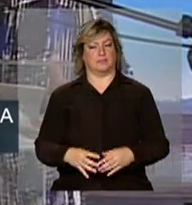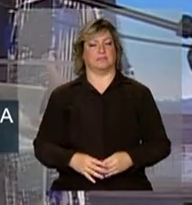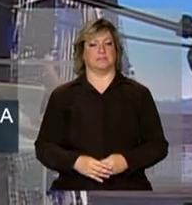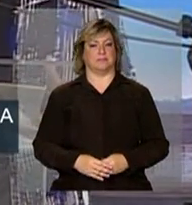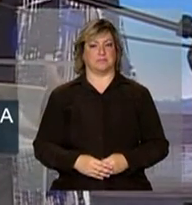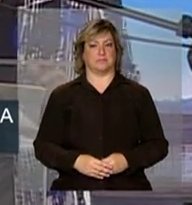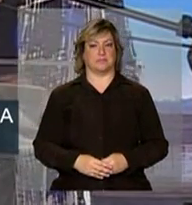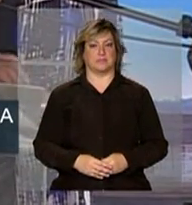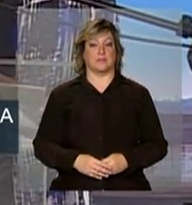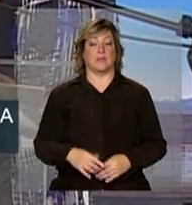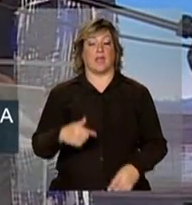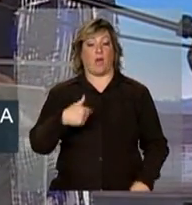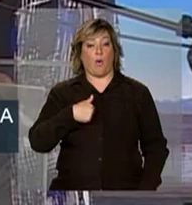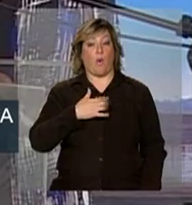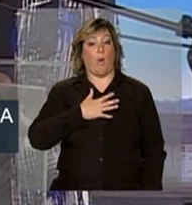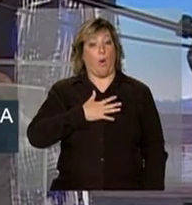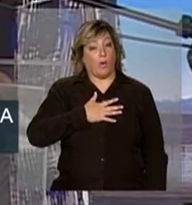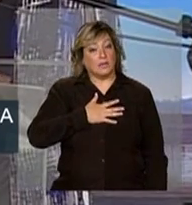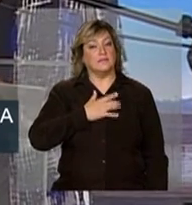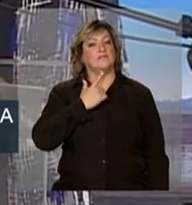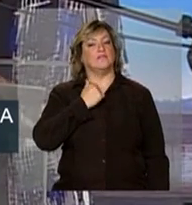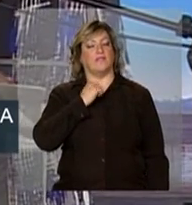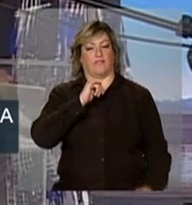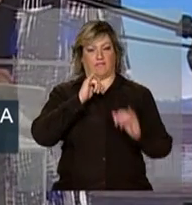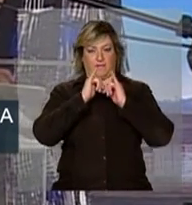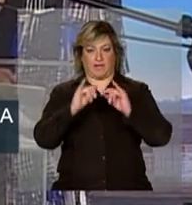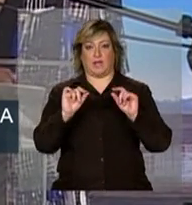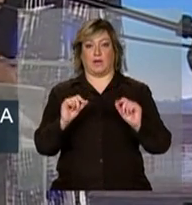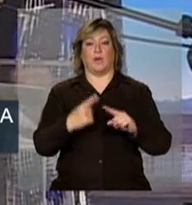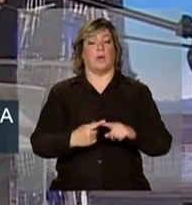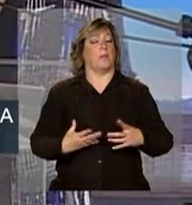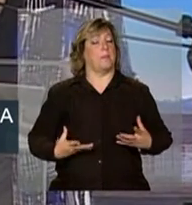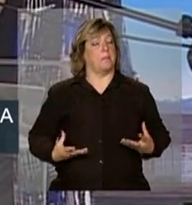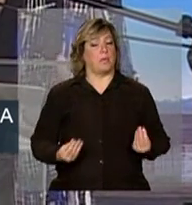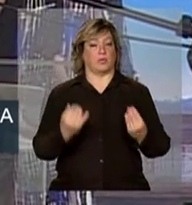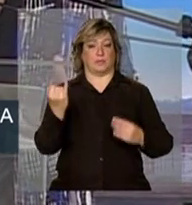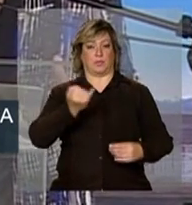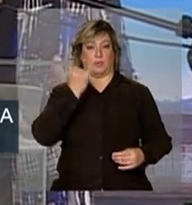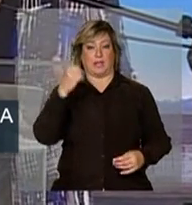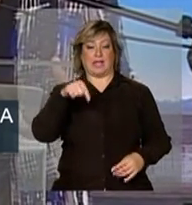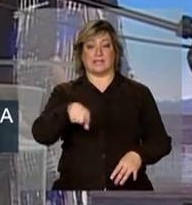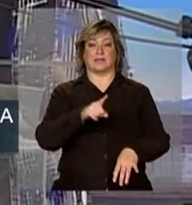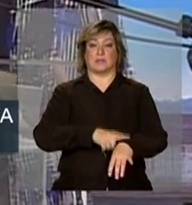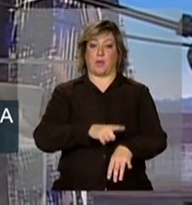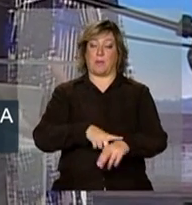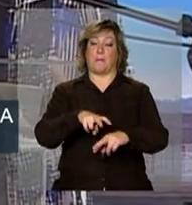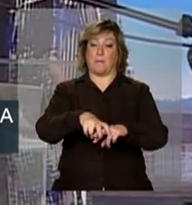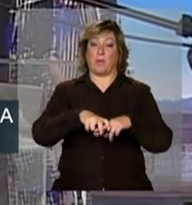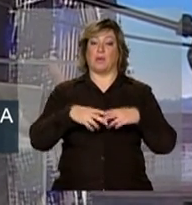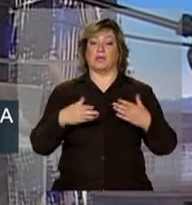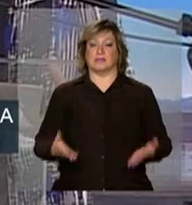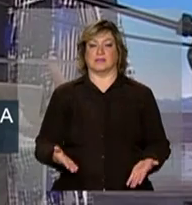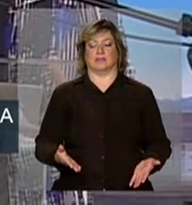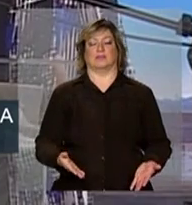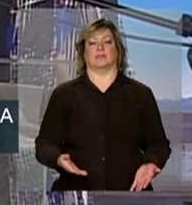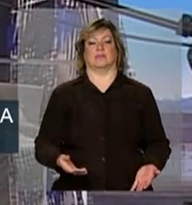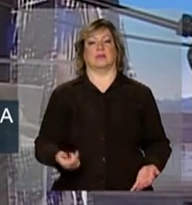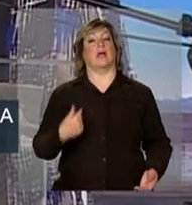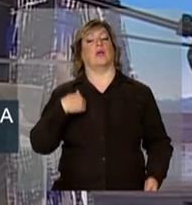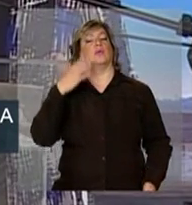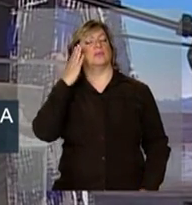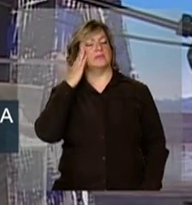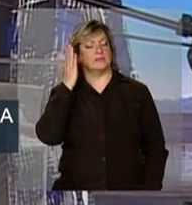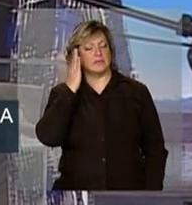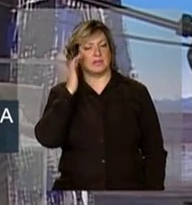Eu gostaria de dizer que é muito importante esse momento por isso. Sei que o